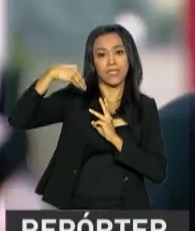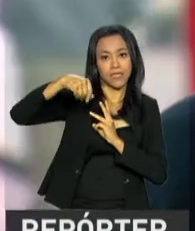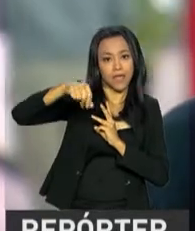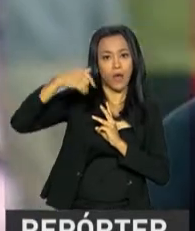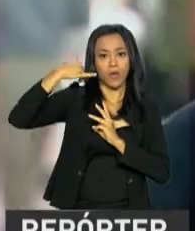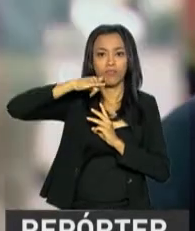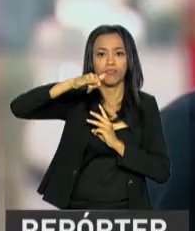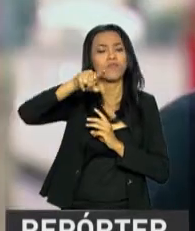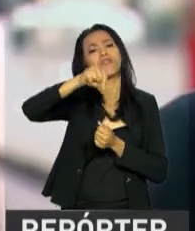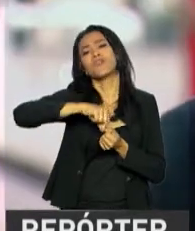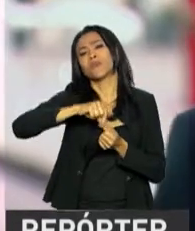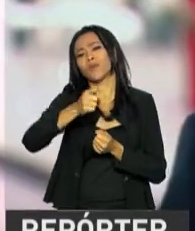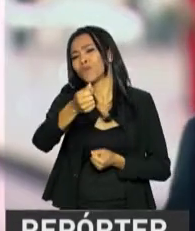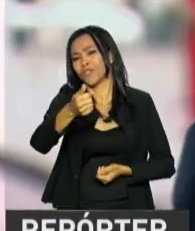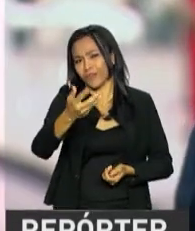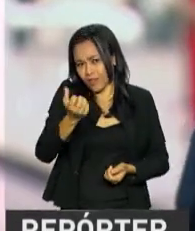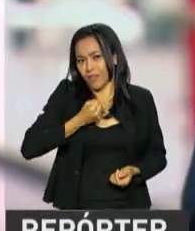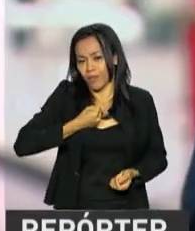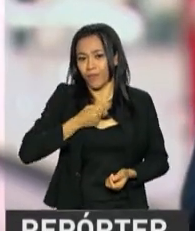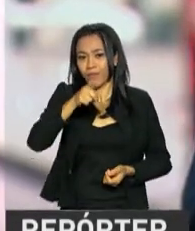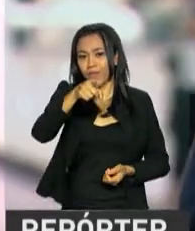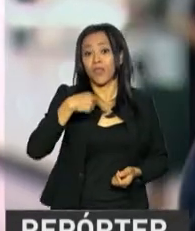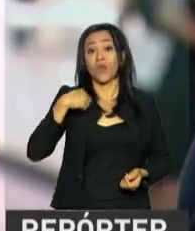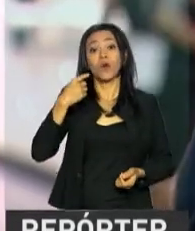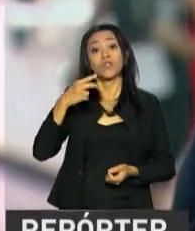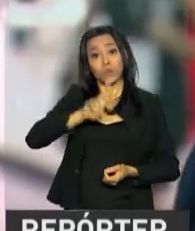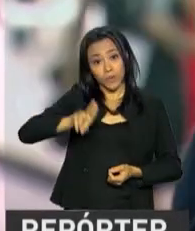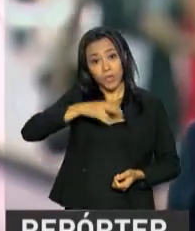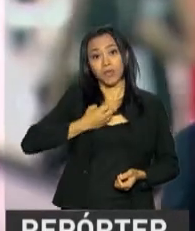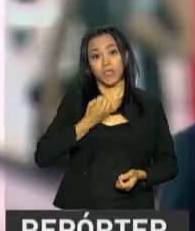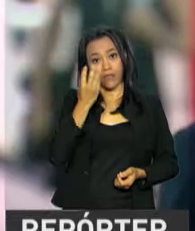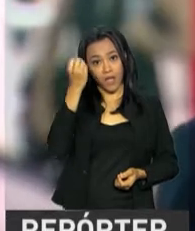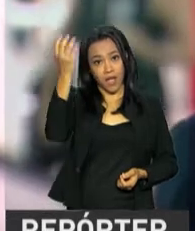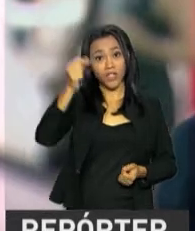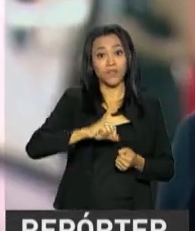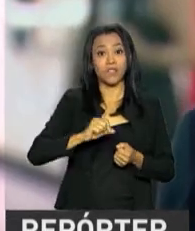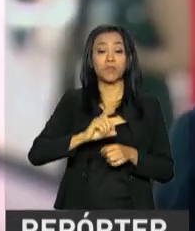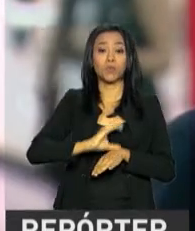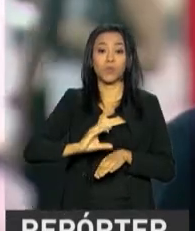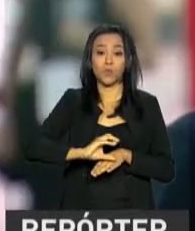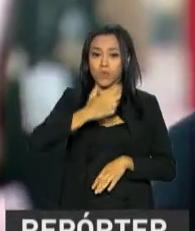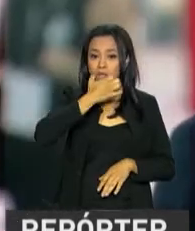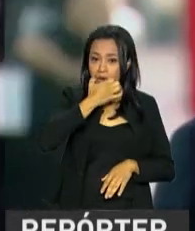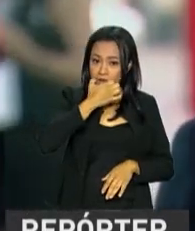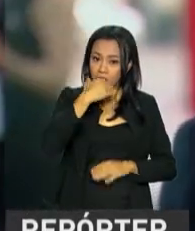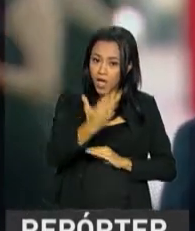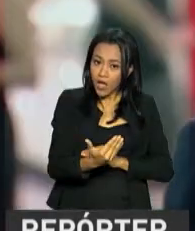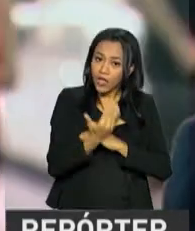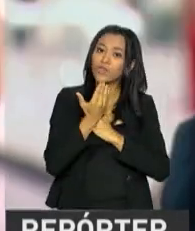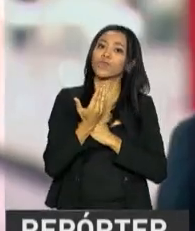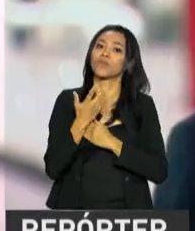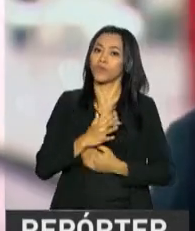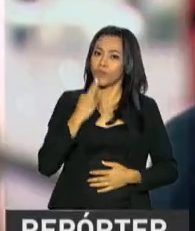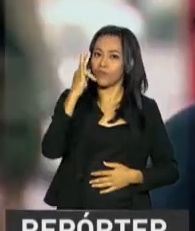fez com o dinheiro do prêmio? O dinheiro do prêmio a gente acabou investindo na própria viagem, fizemos um curso de inglês, que acabou ajudando bastante para